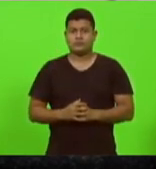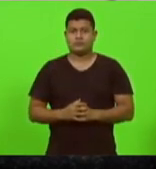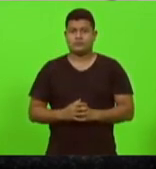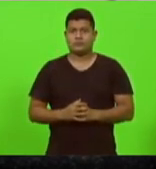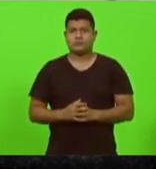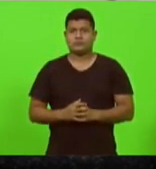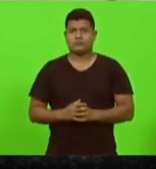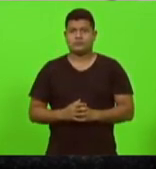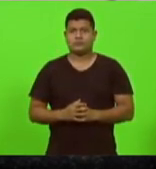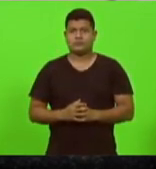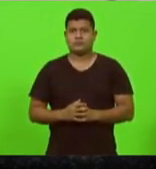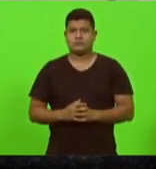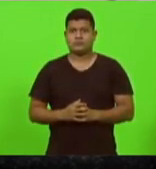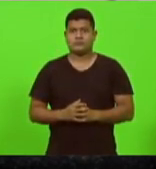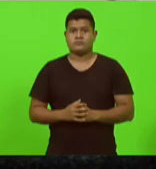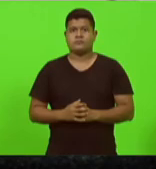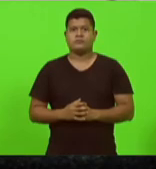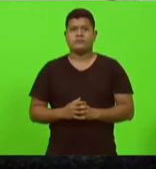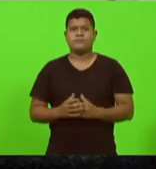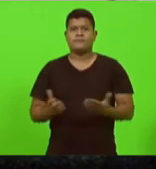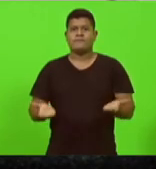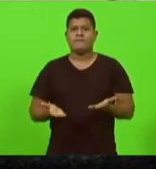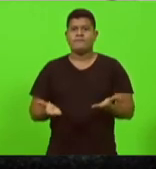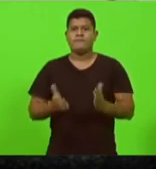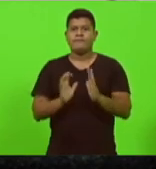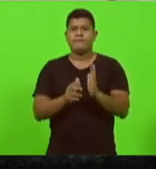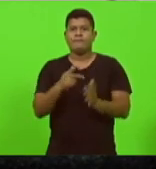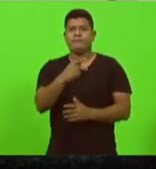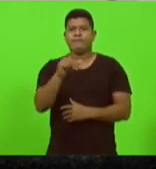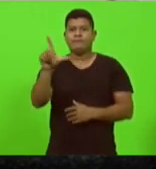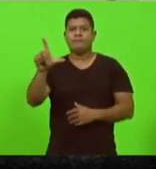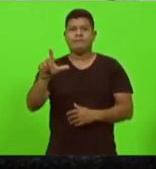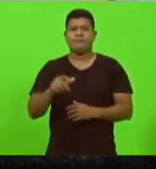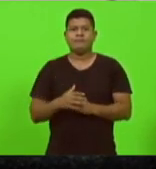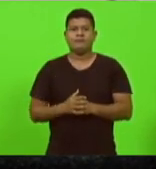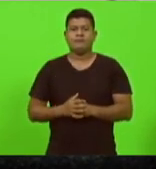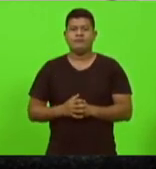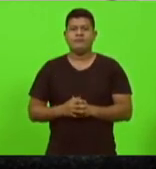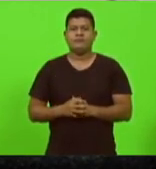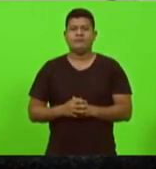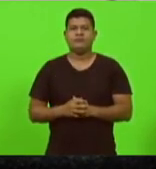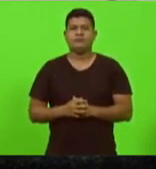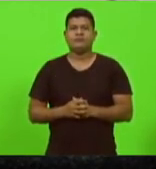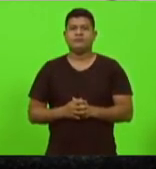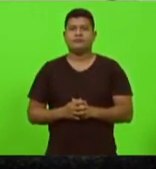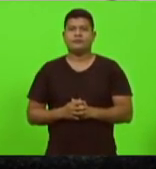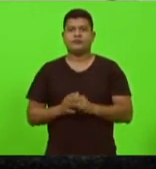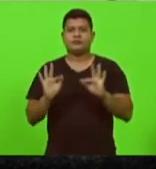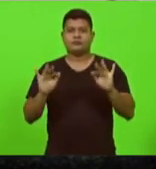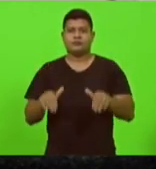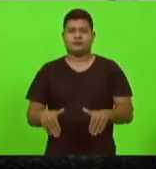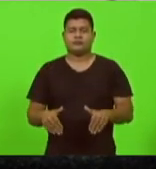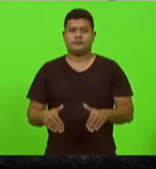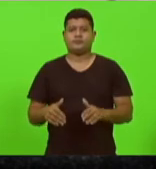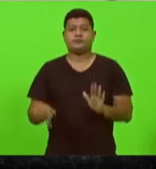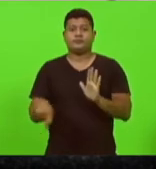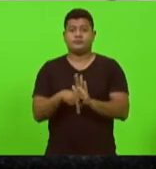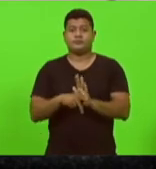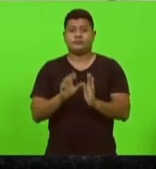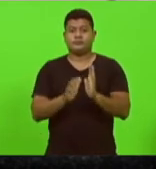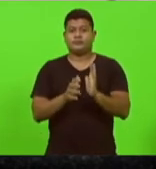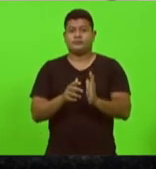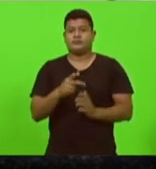próximo horário pertence ao PL e o horário final pertence ao